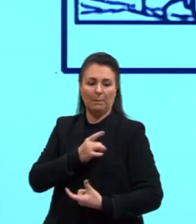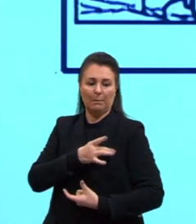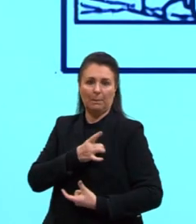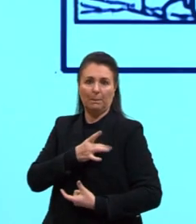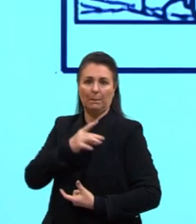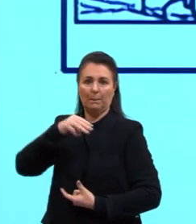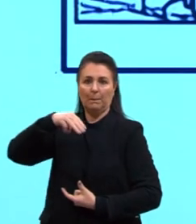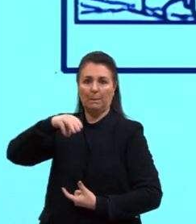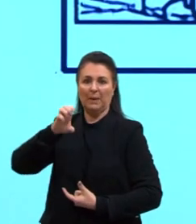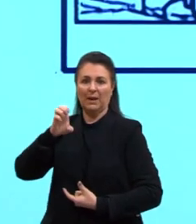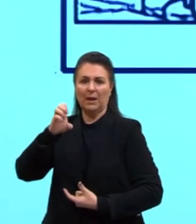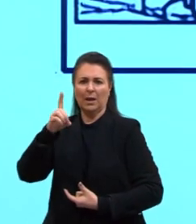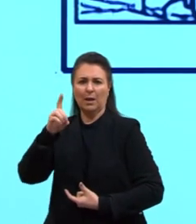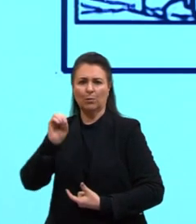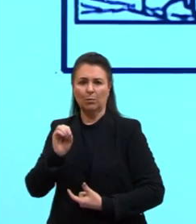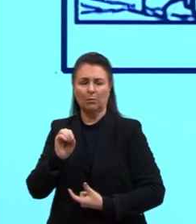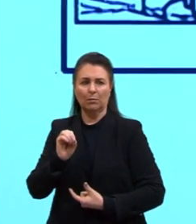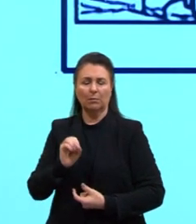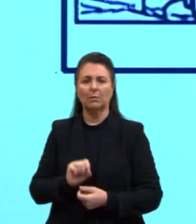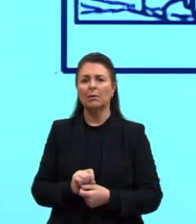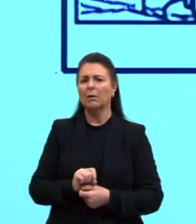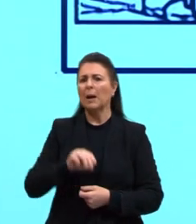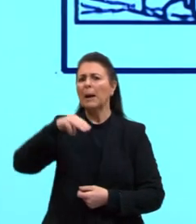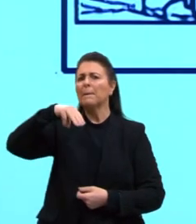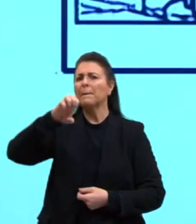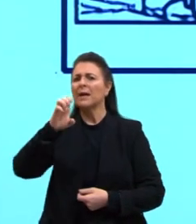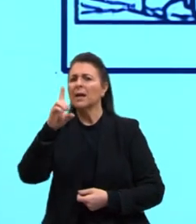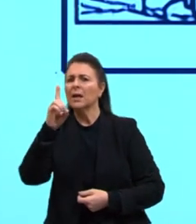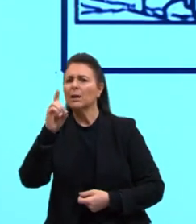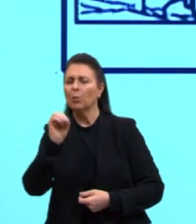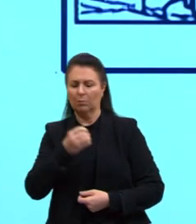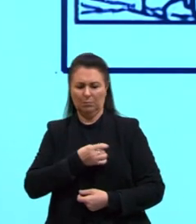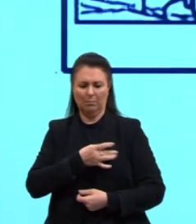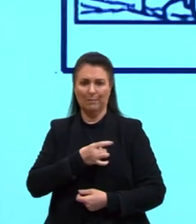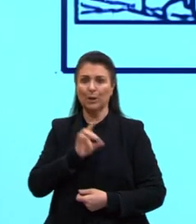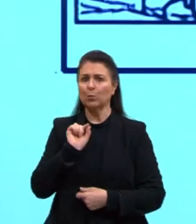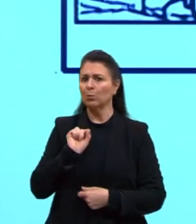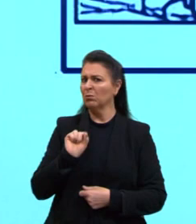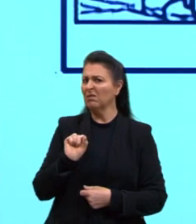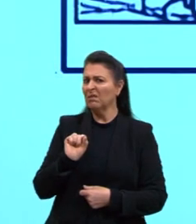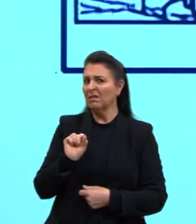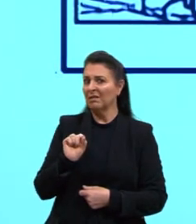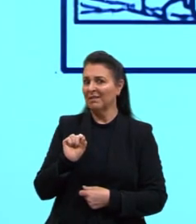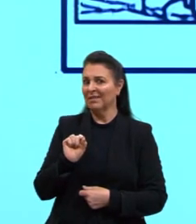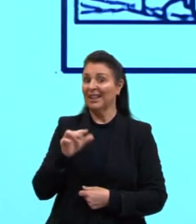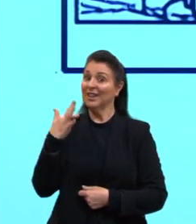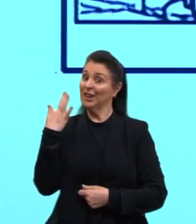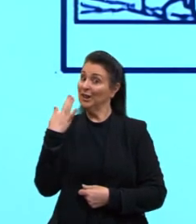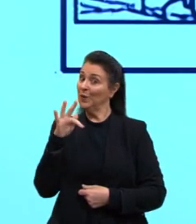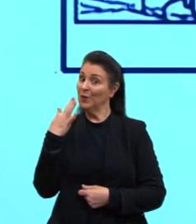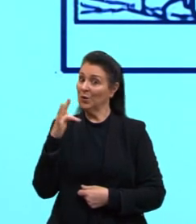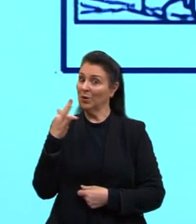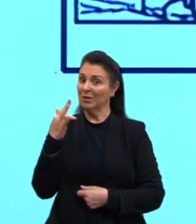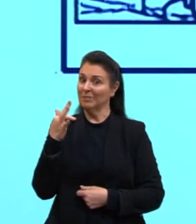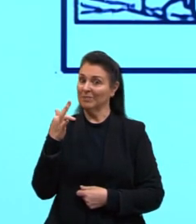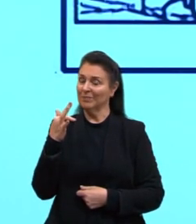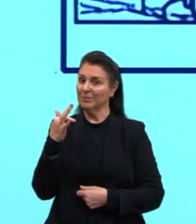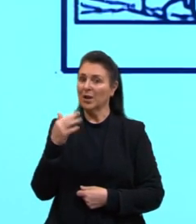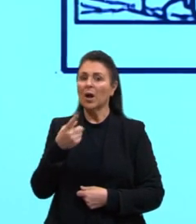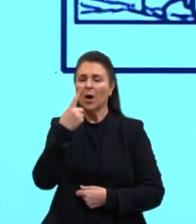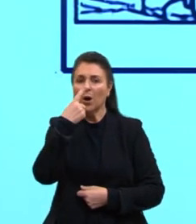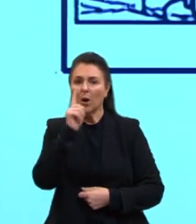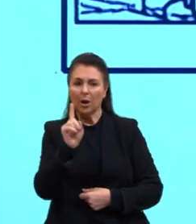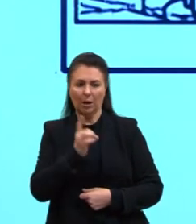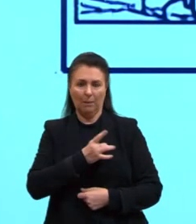tem medo, tem medo de alguma coisa. Então, aqui dá dor. Olha aqui a mesma coisa,